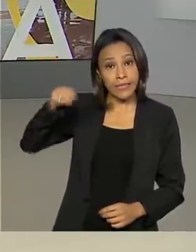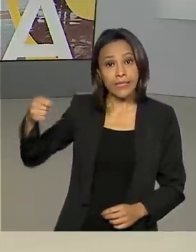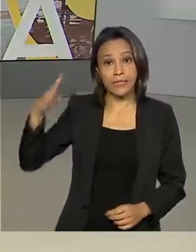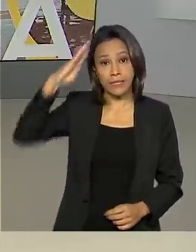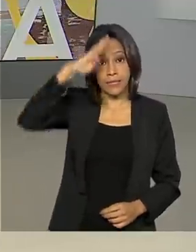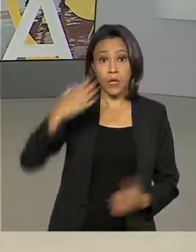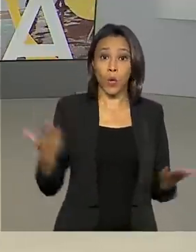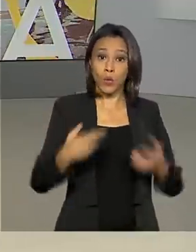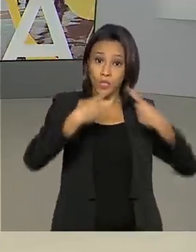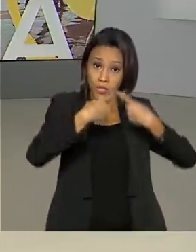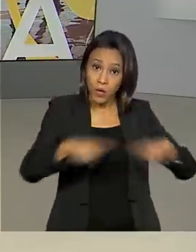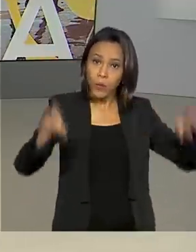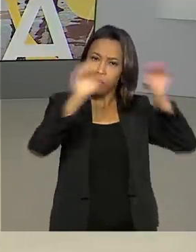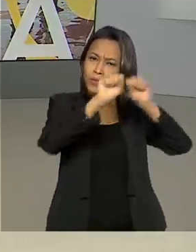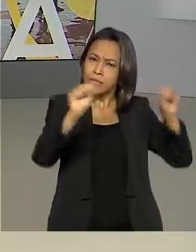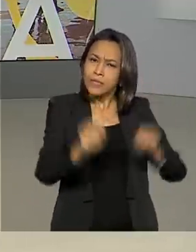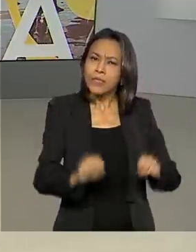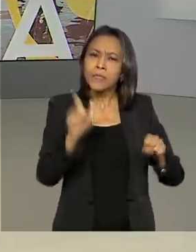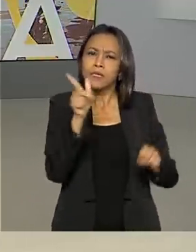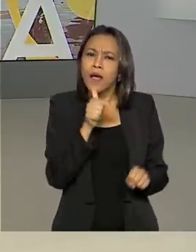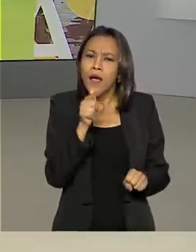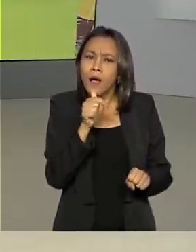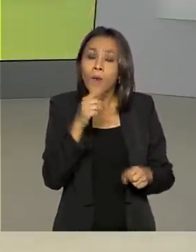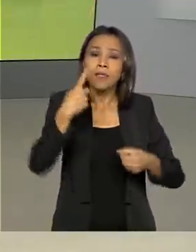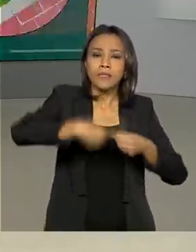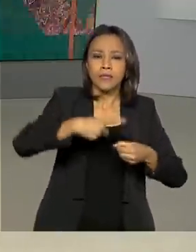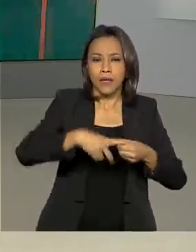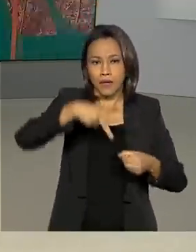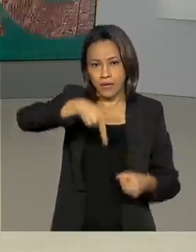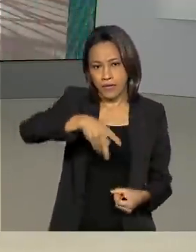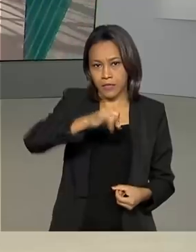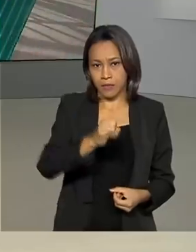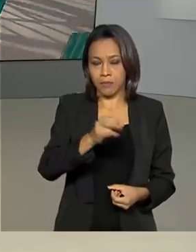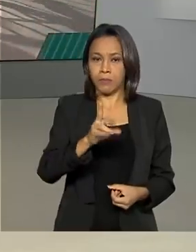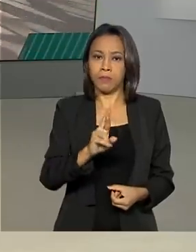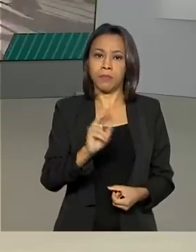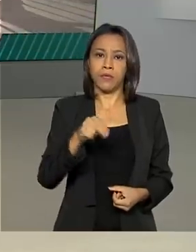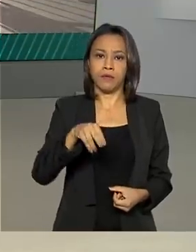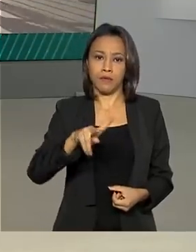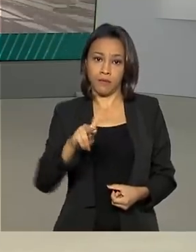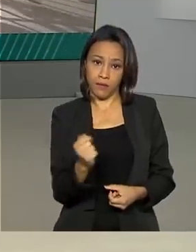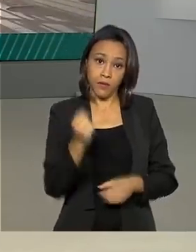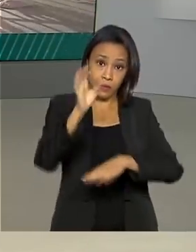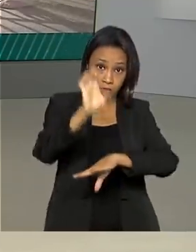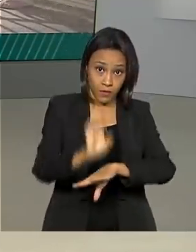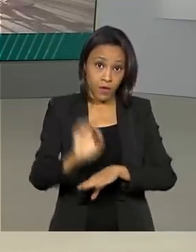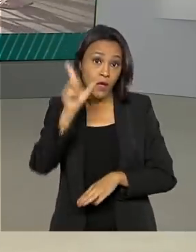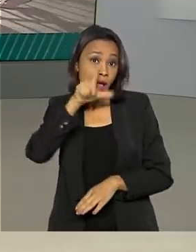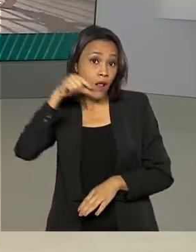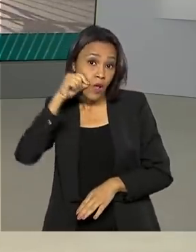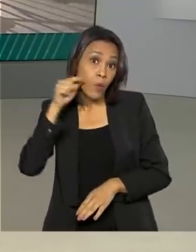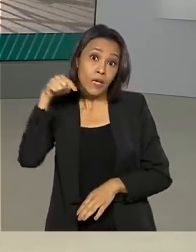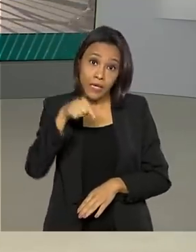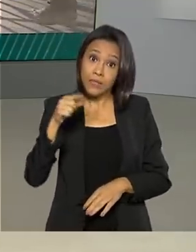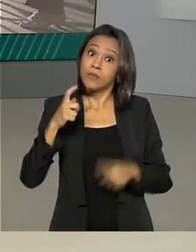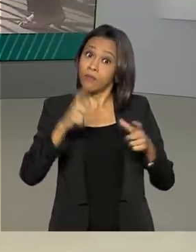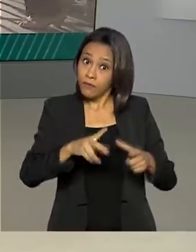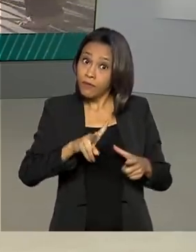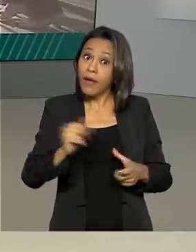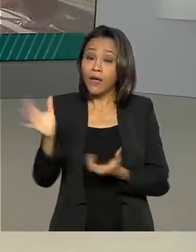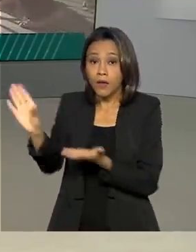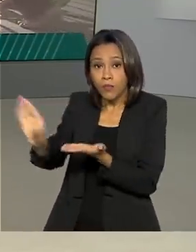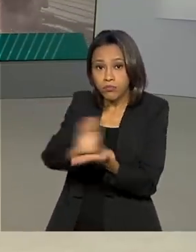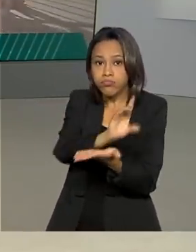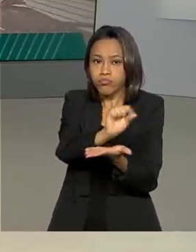inaugura hoje um sistema de abastecimento de água em Piranhas, Alagoas. E o canal do Sertão Alagoano vai receber recursos